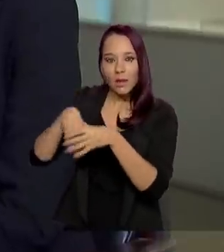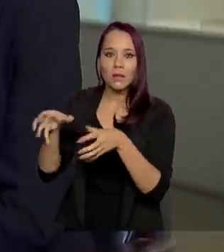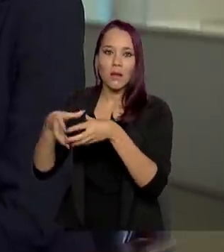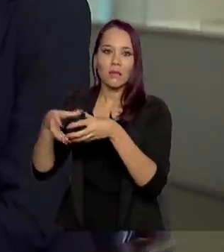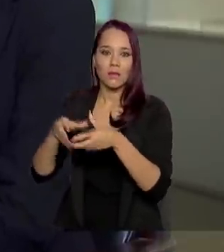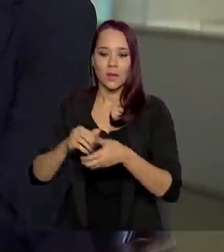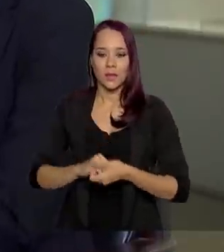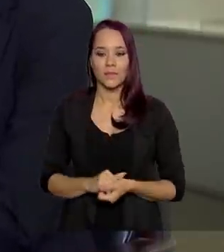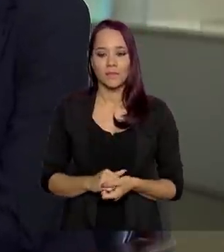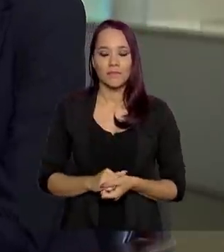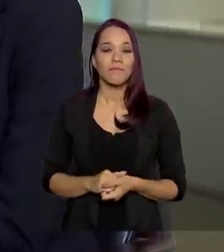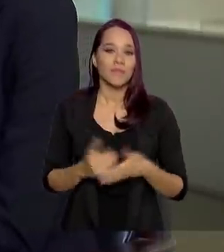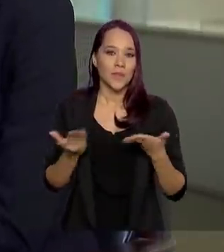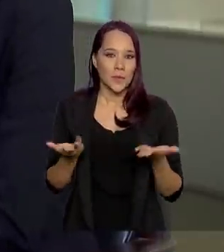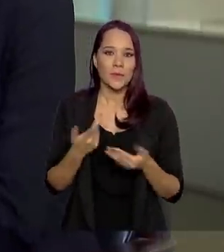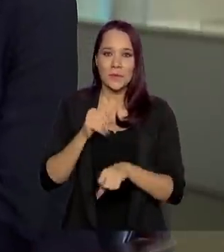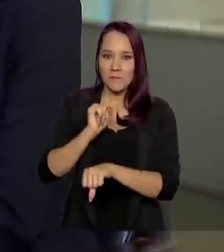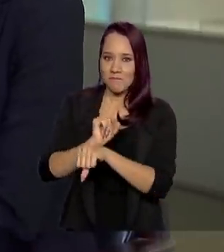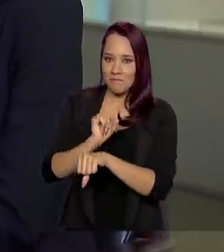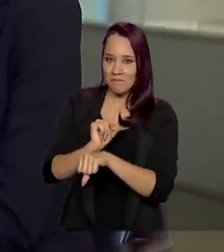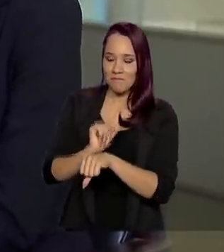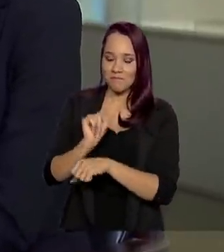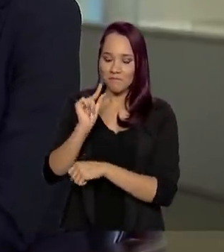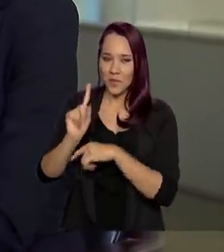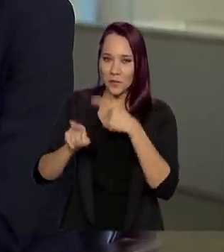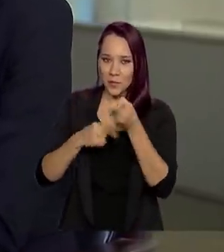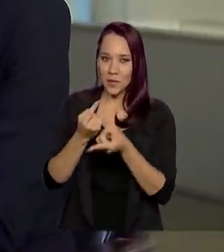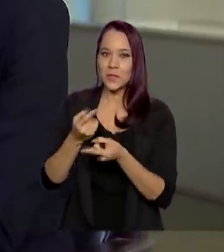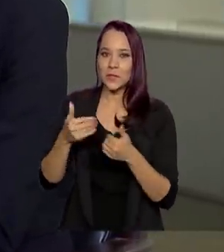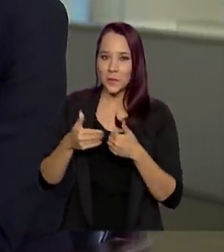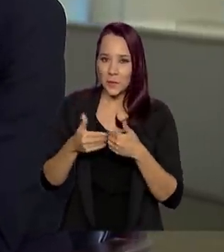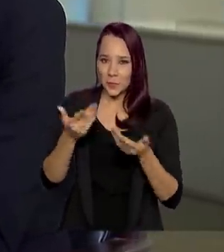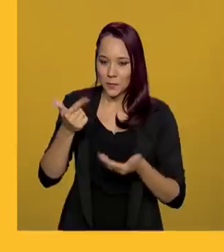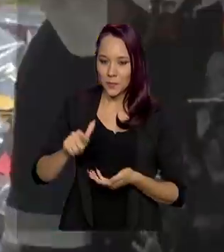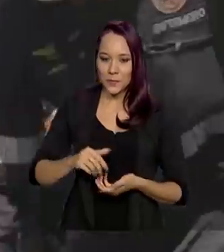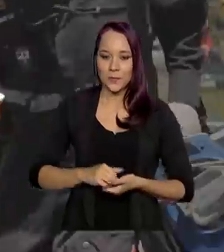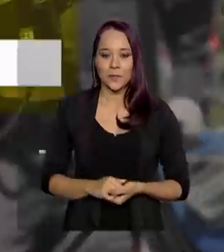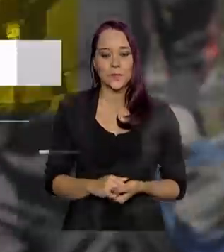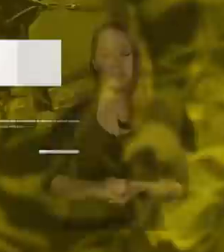certo. Bom, secretário, nós vamos fazer uma pausa. Daqui a pouco, a gente volta com o Brasil em Pauta.